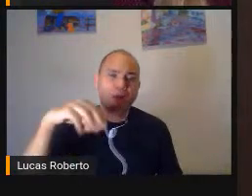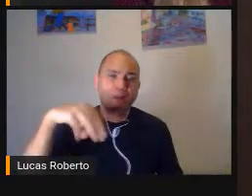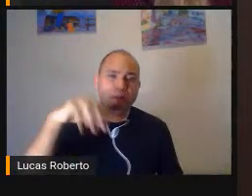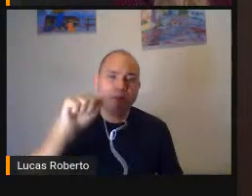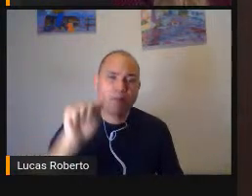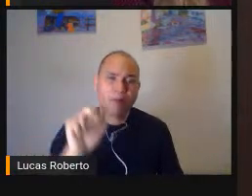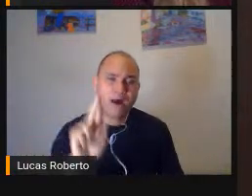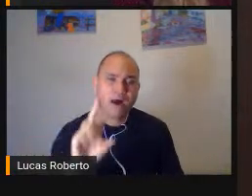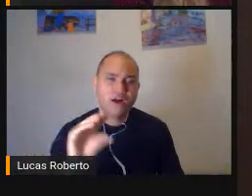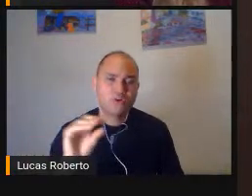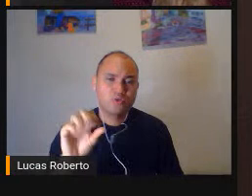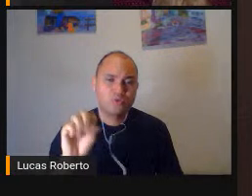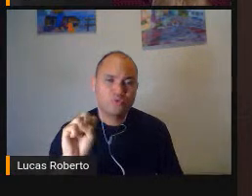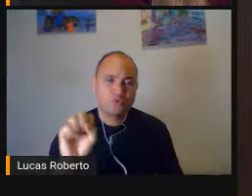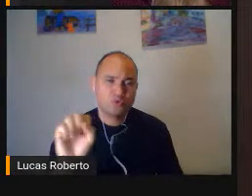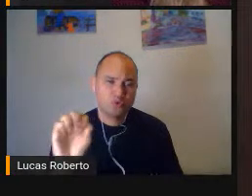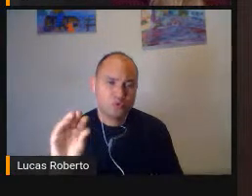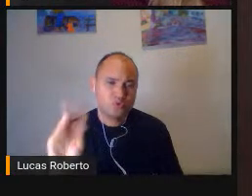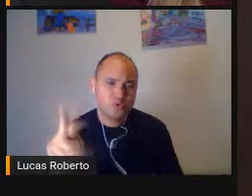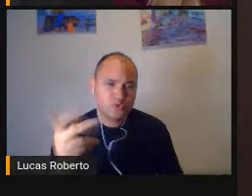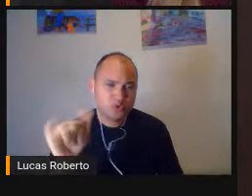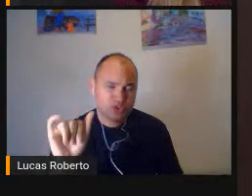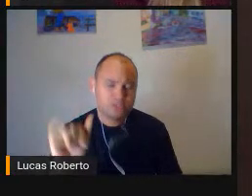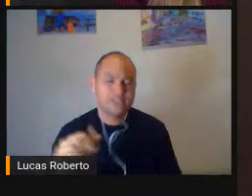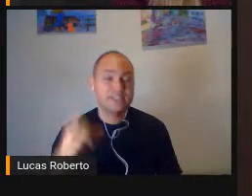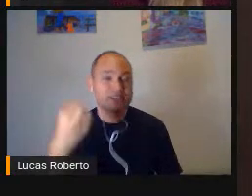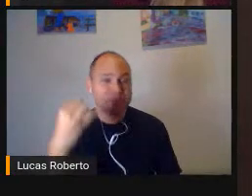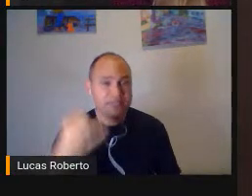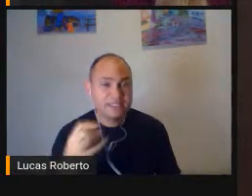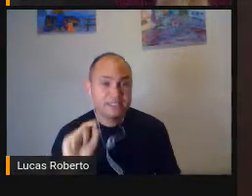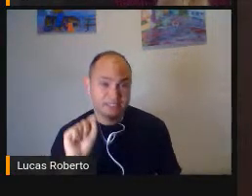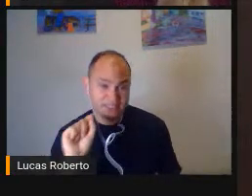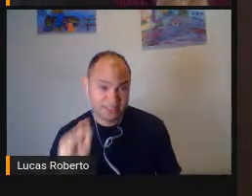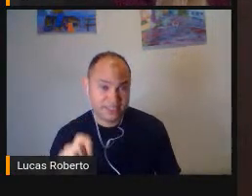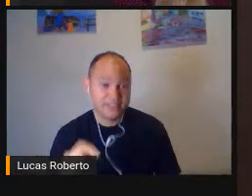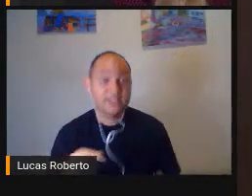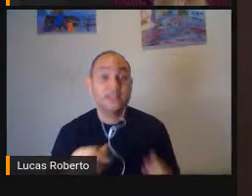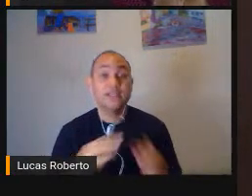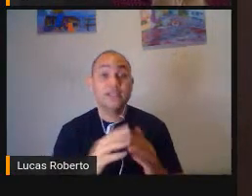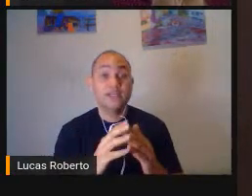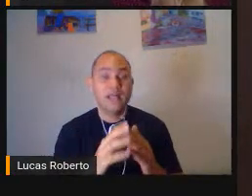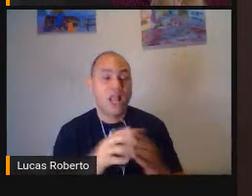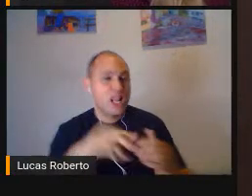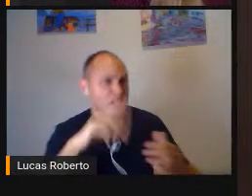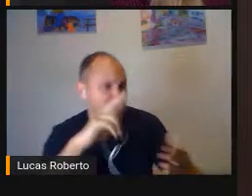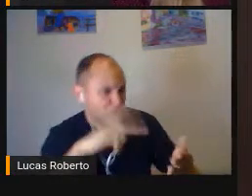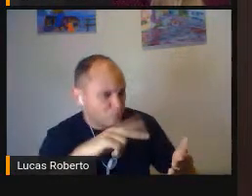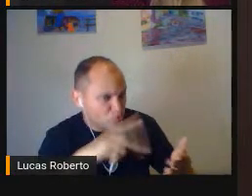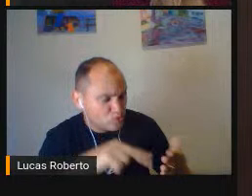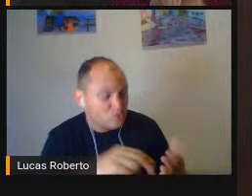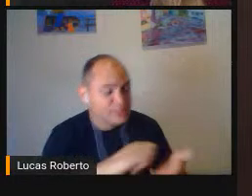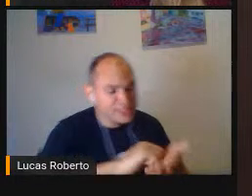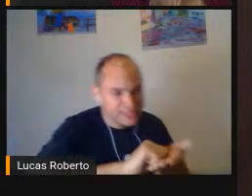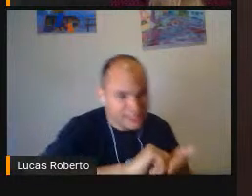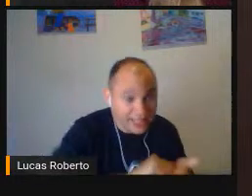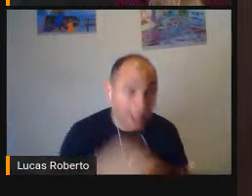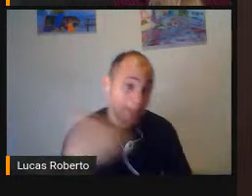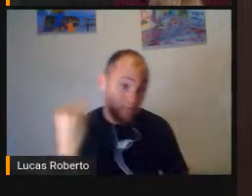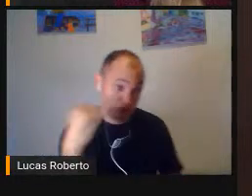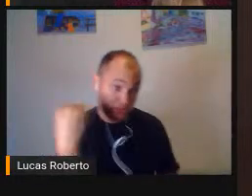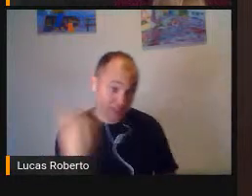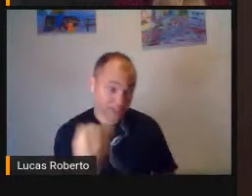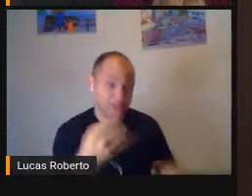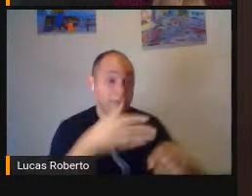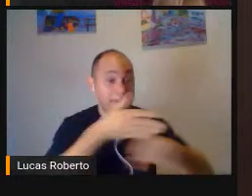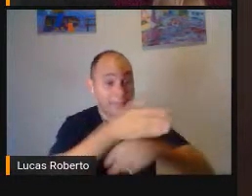escrita São práticas sociais Básicas Fundamentais Para a participação Social efetiva E permitem